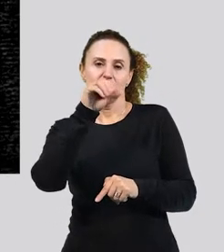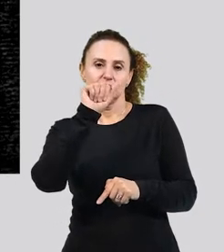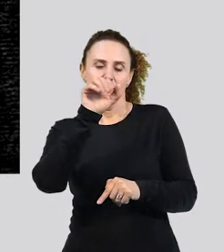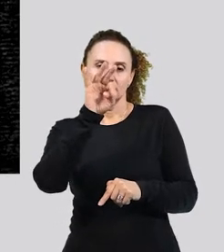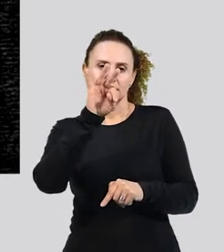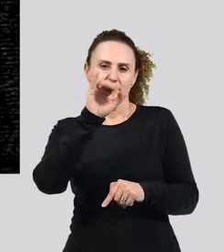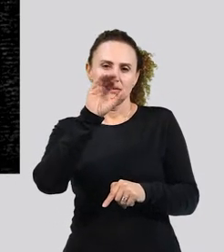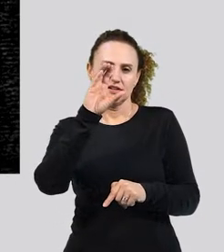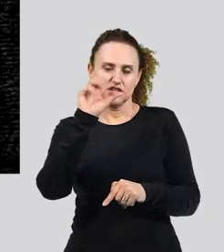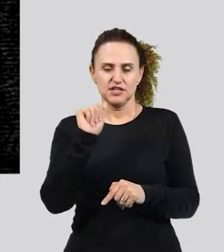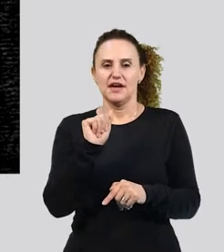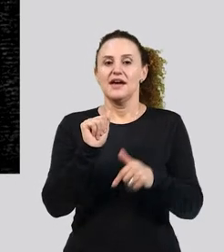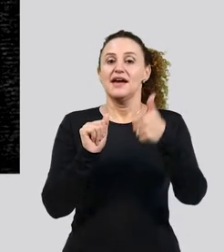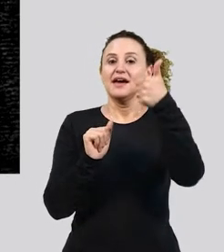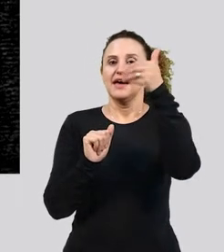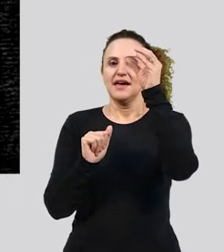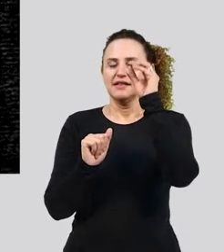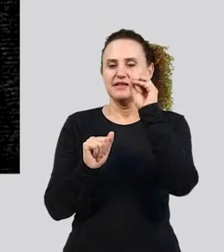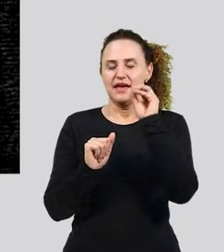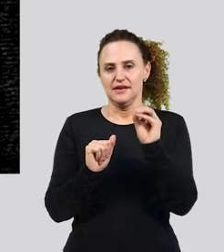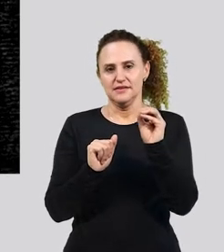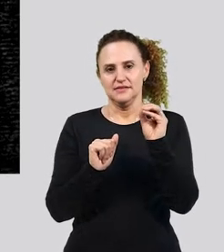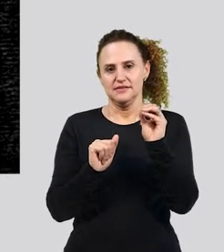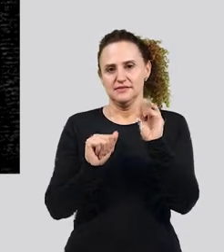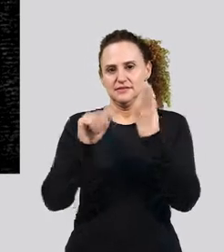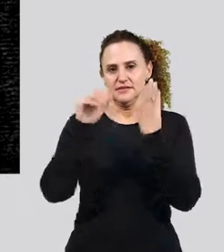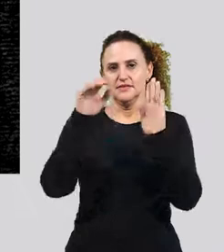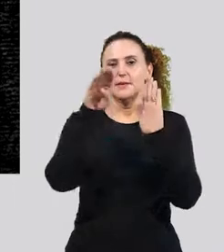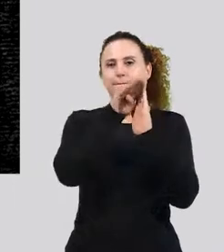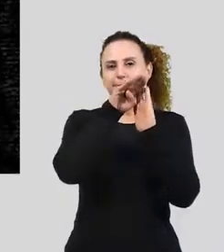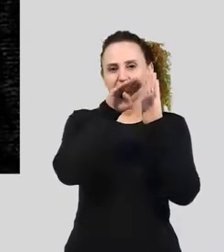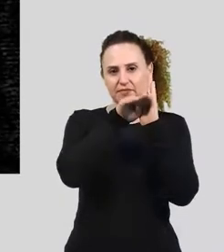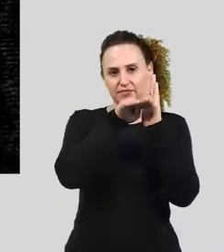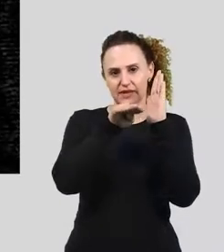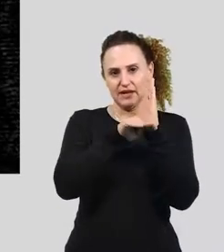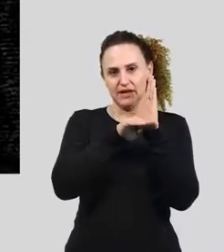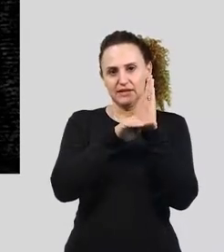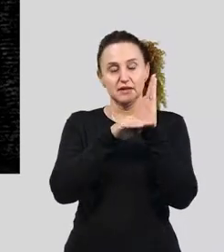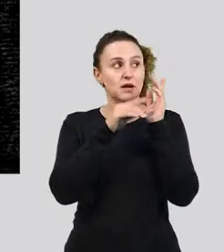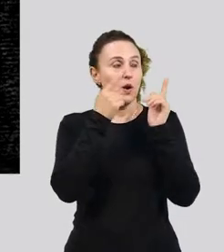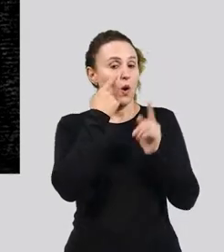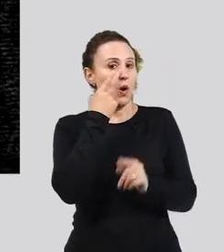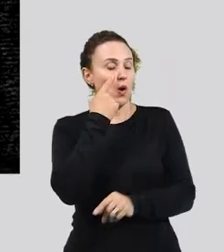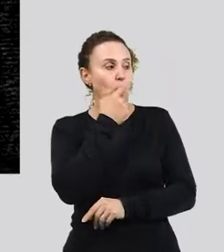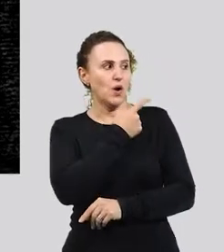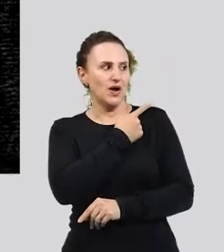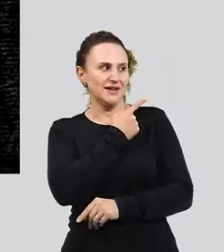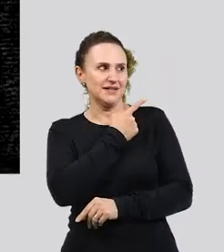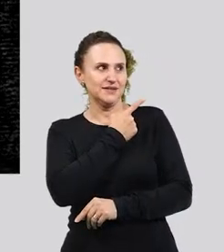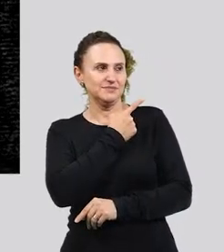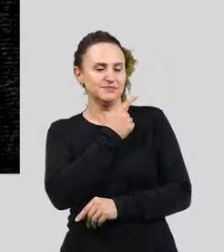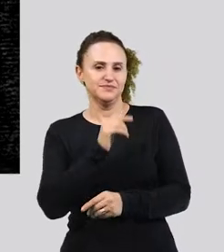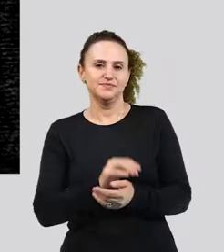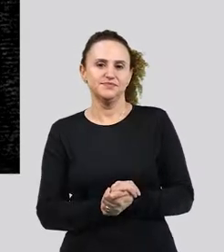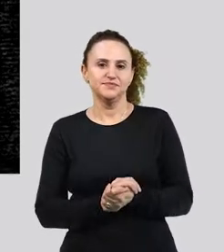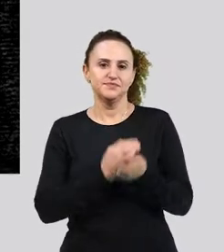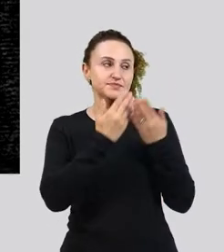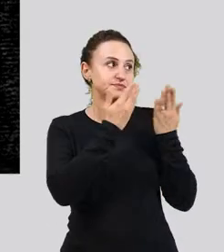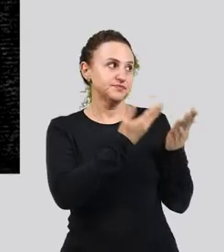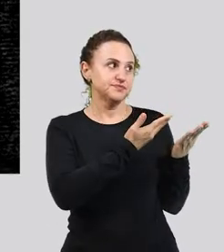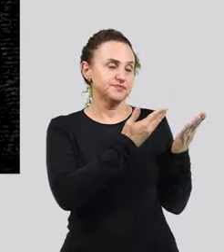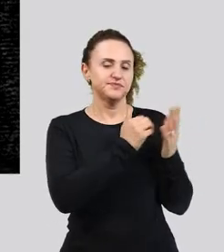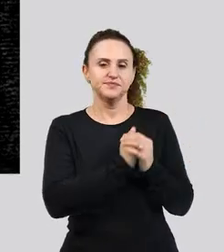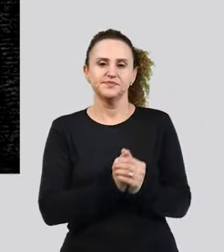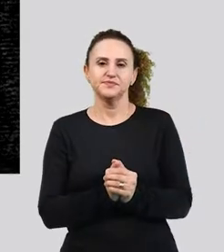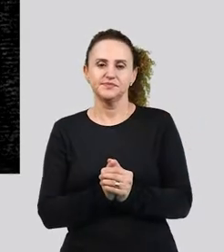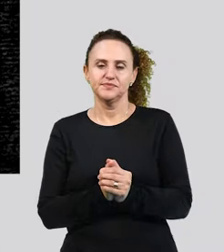palavras. E vão estar divididas em, deem uma olhada aqui, variáveis e invariáveis. Então,